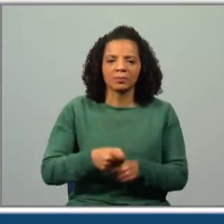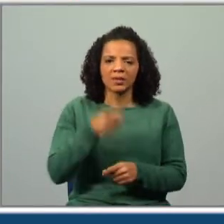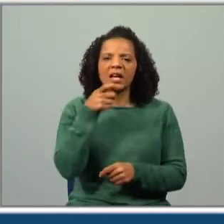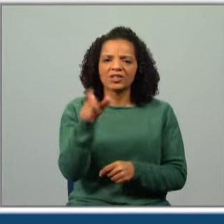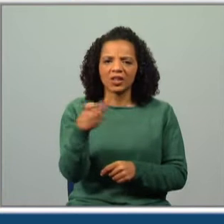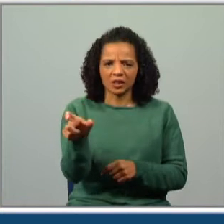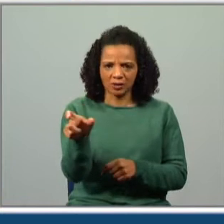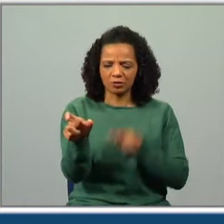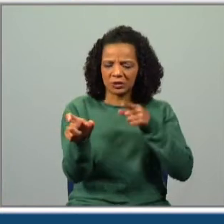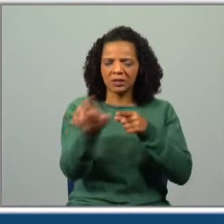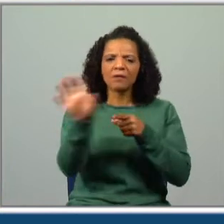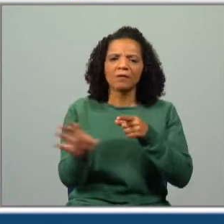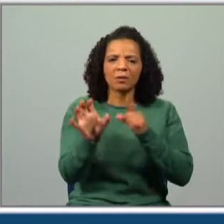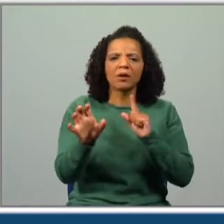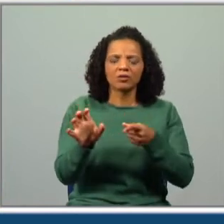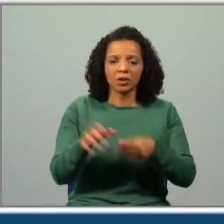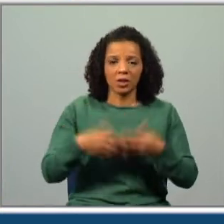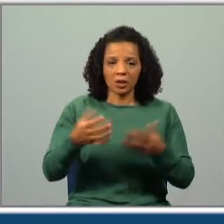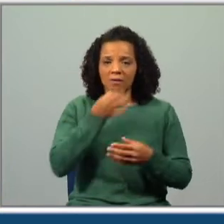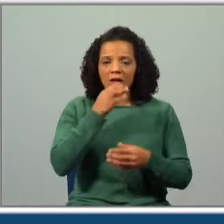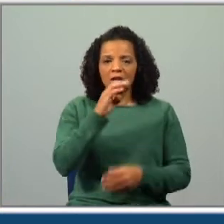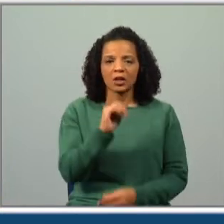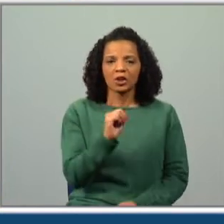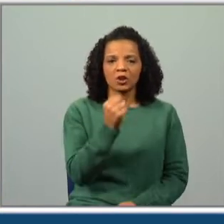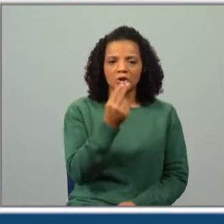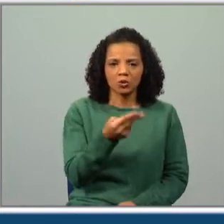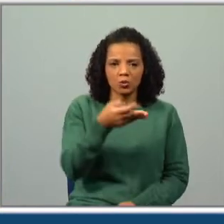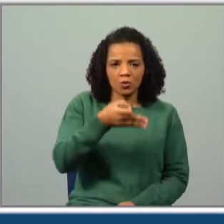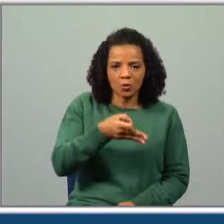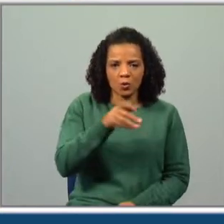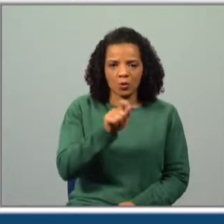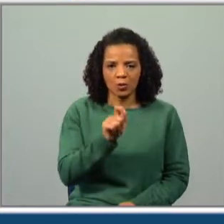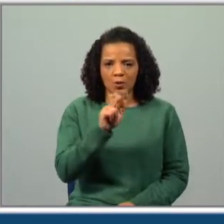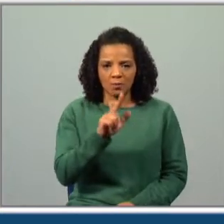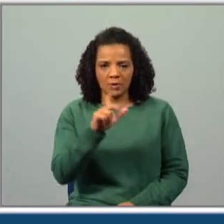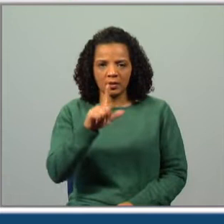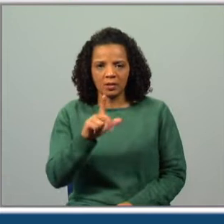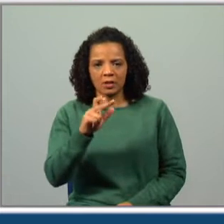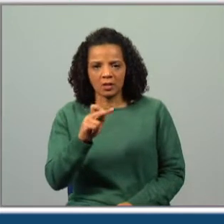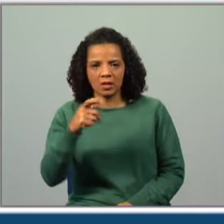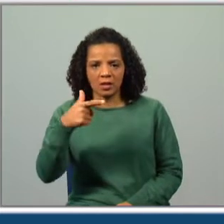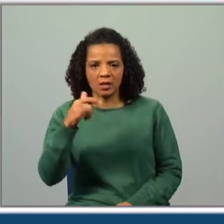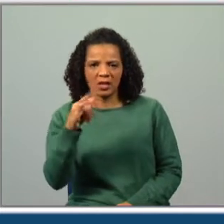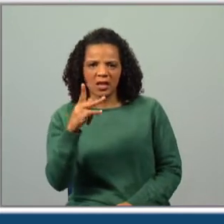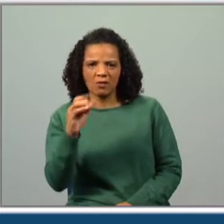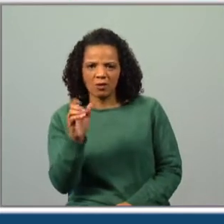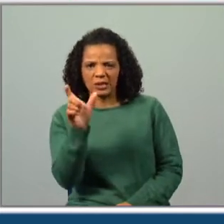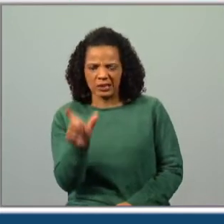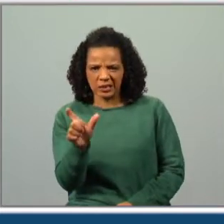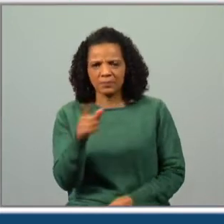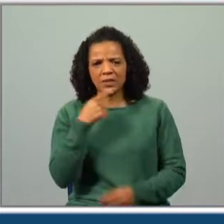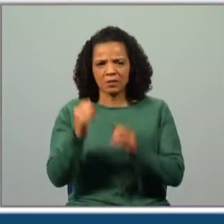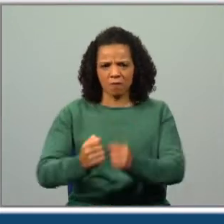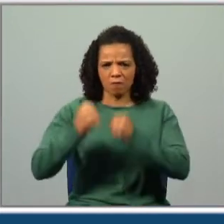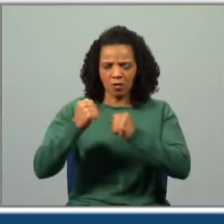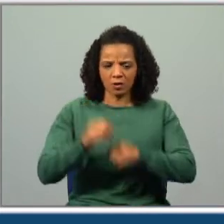adjetivos. Desta vez vamos trabalhar o grau superlativo. Vamos fazer a leitura e compreensão de texto e hoje o que te trago